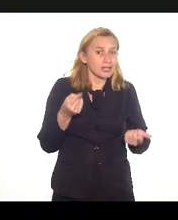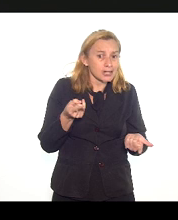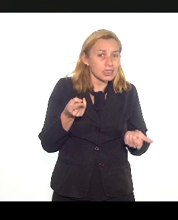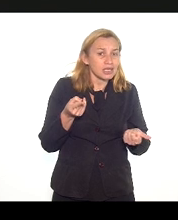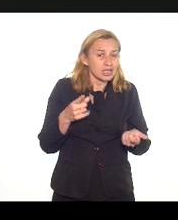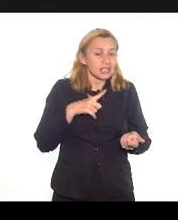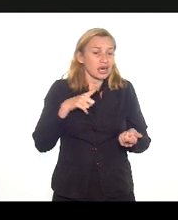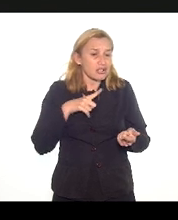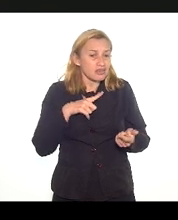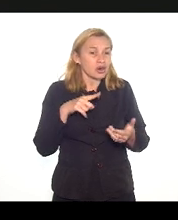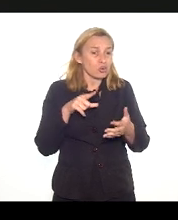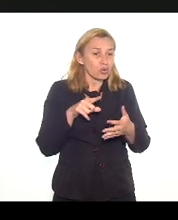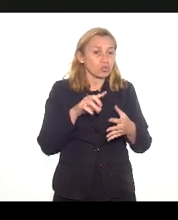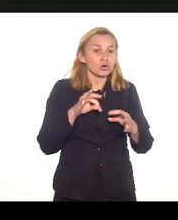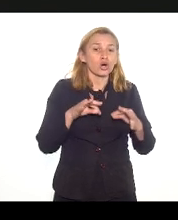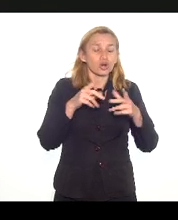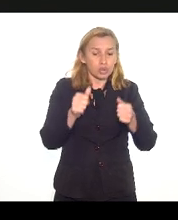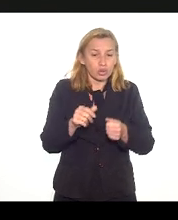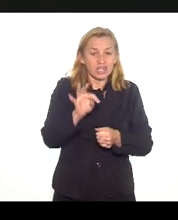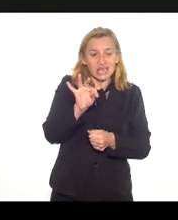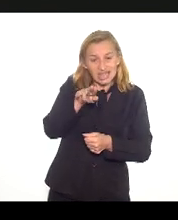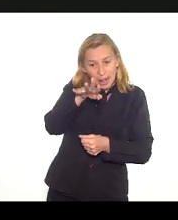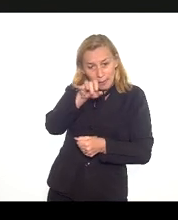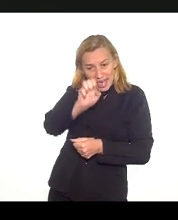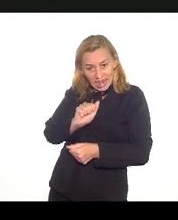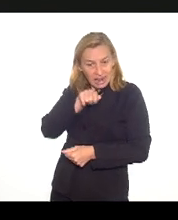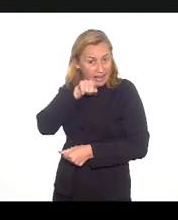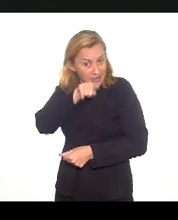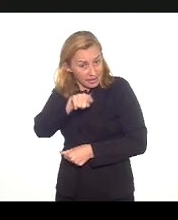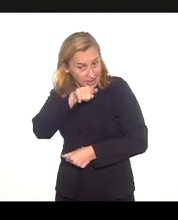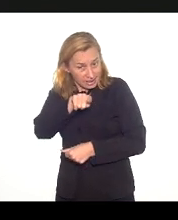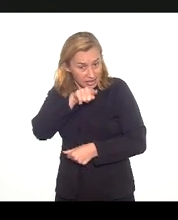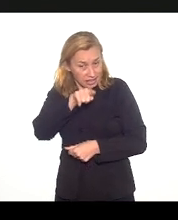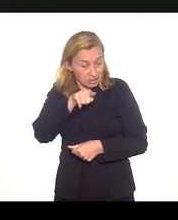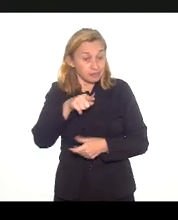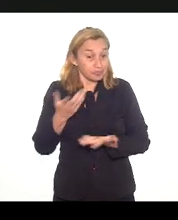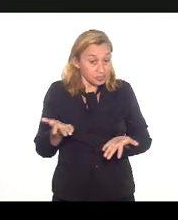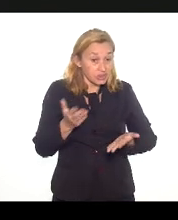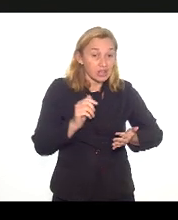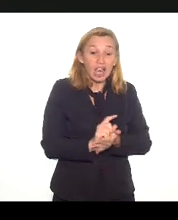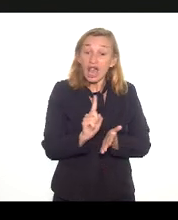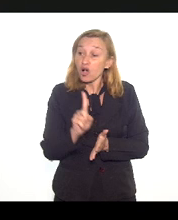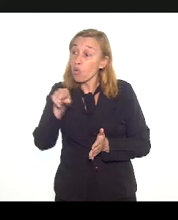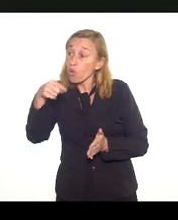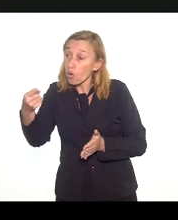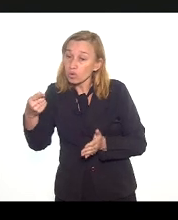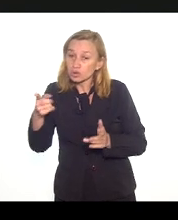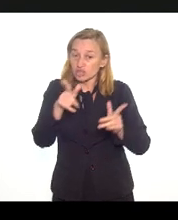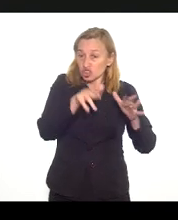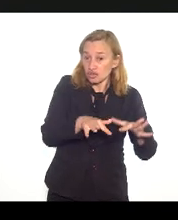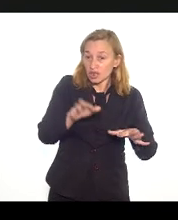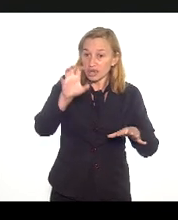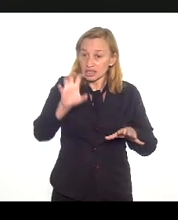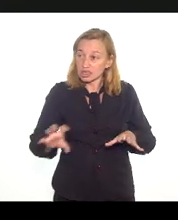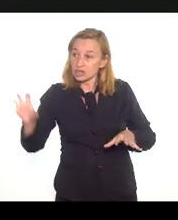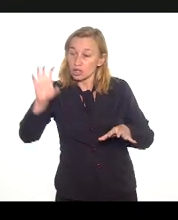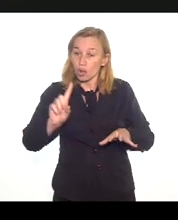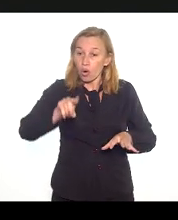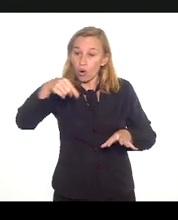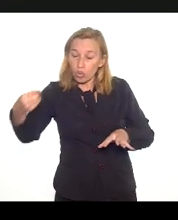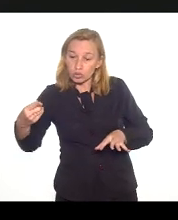esse aspecto da gente ter em relação a outros estados, exceto o ano de São Paulo,